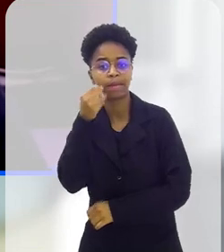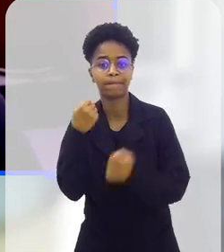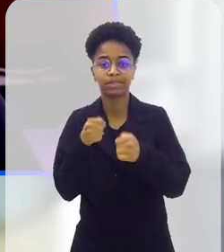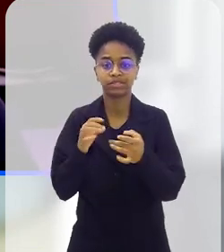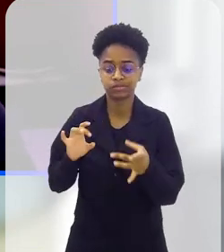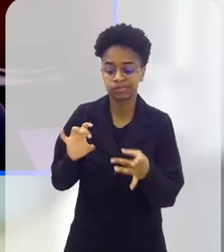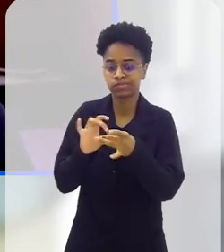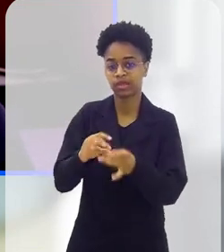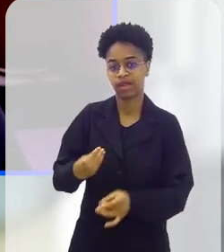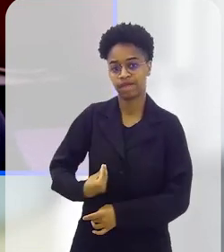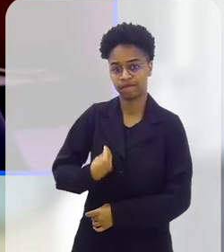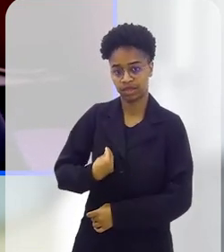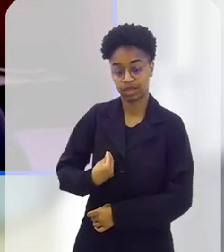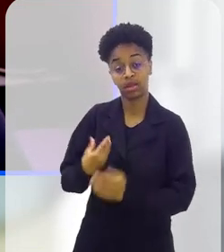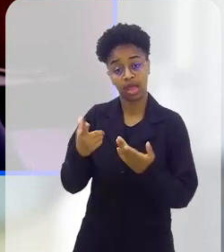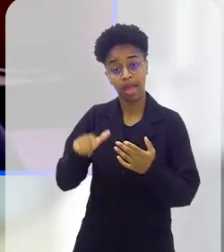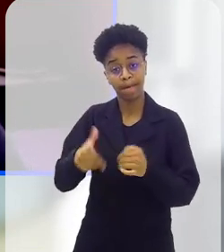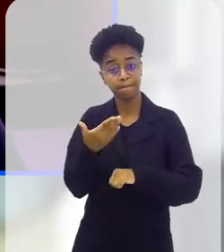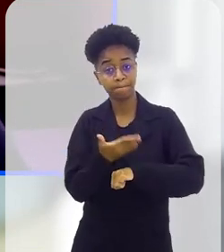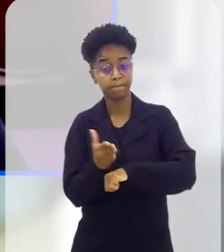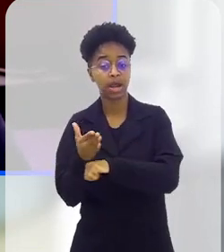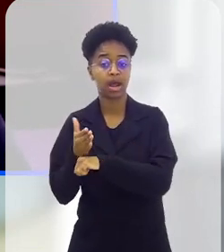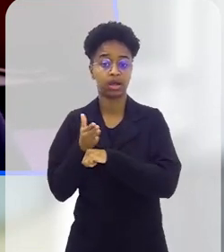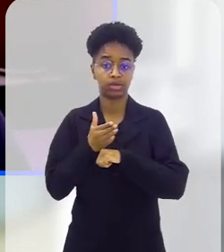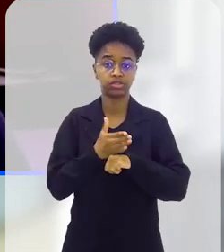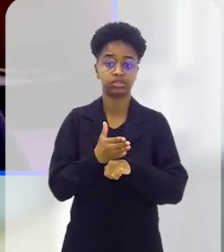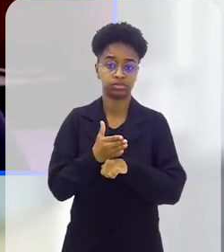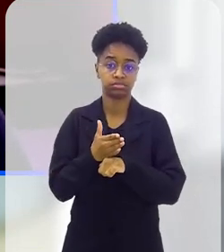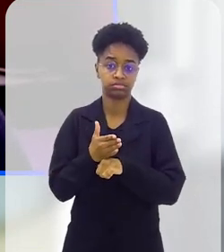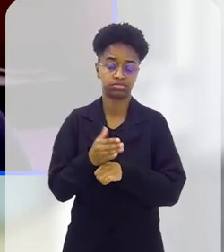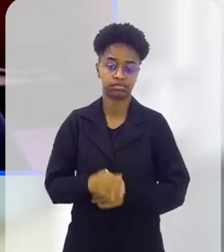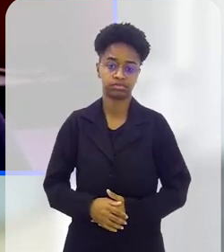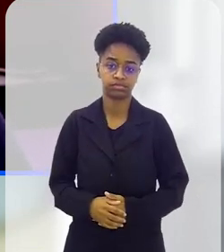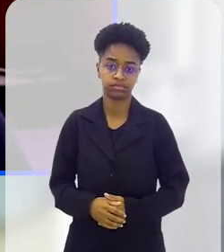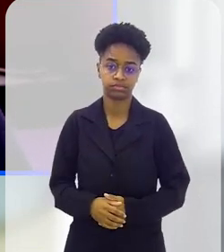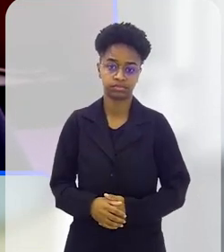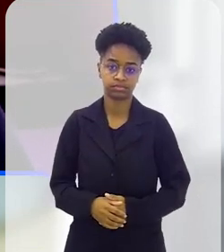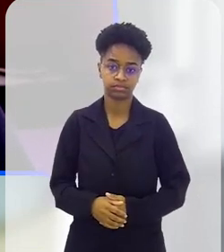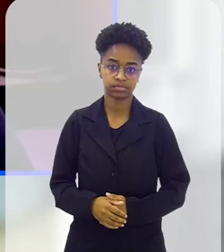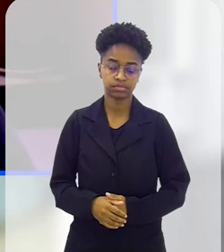é estar em conexão com a vida. Essa seria uma prática muito...